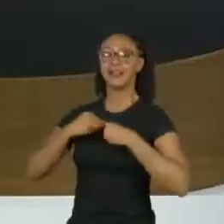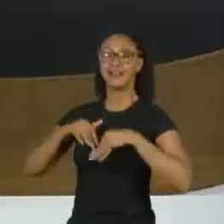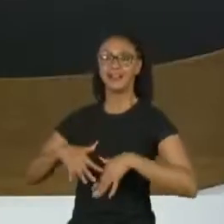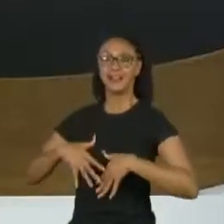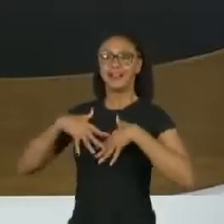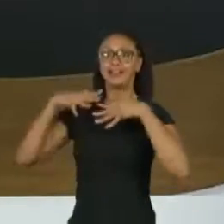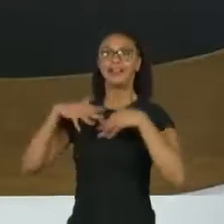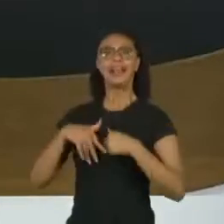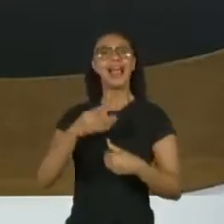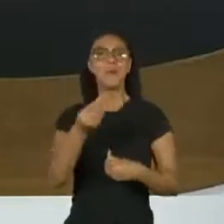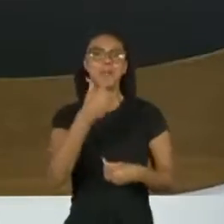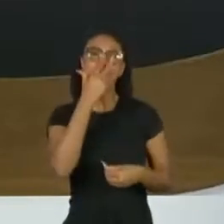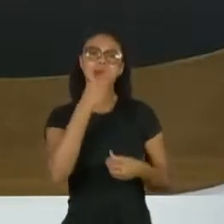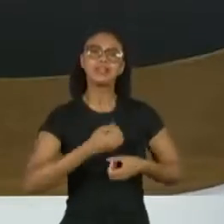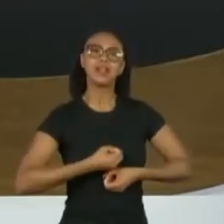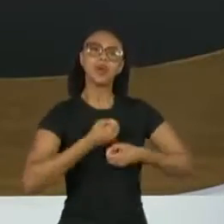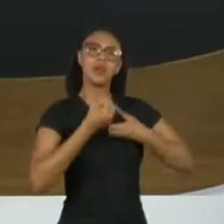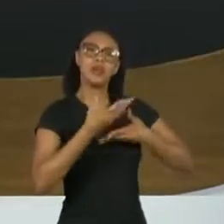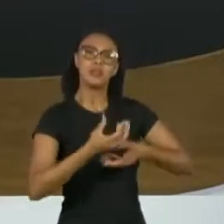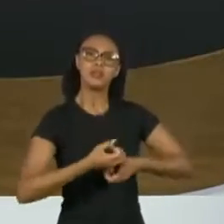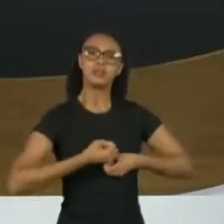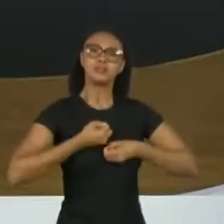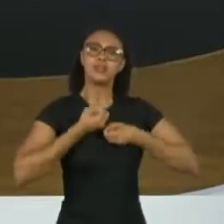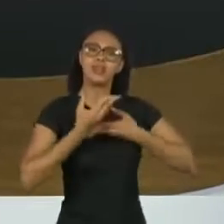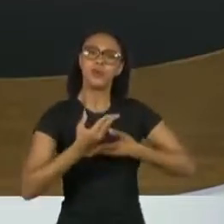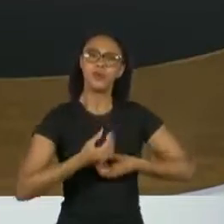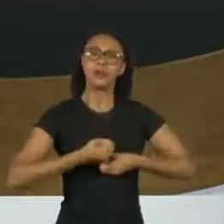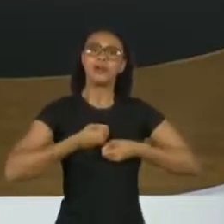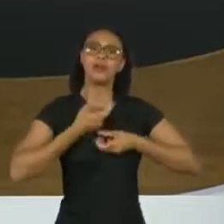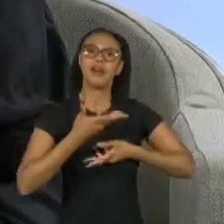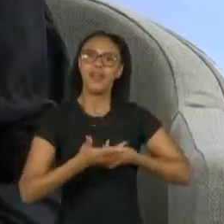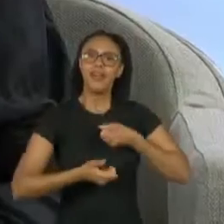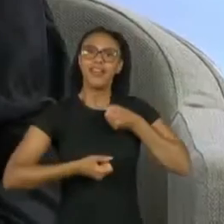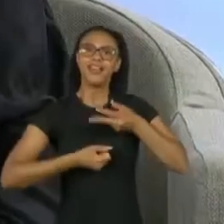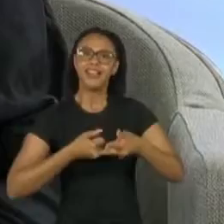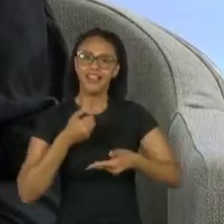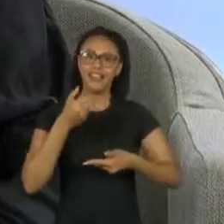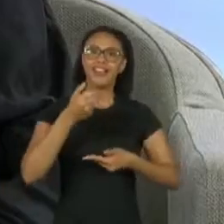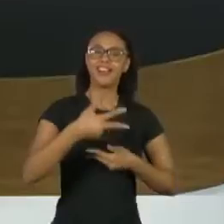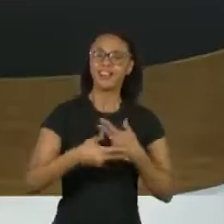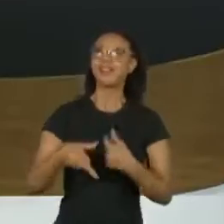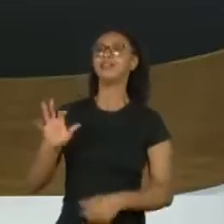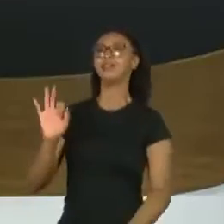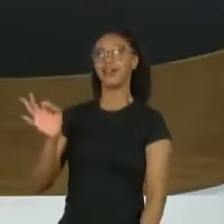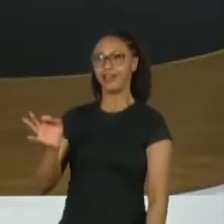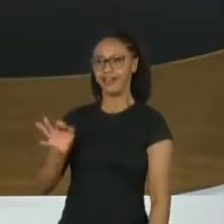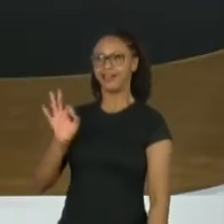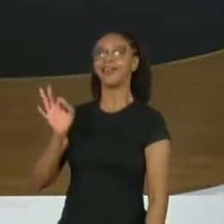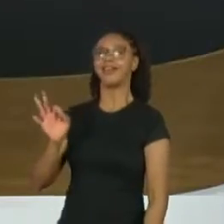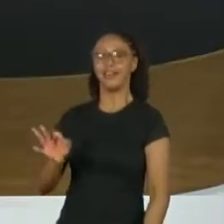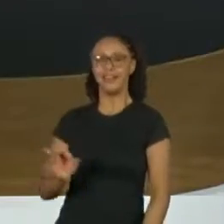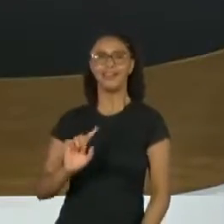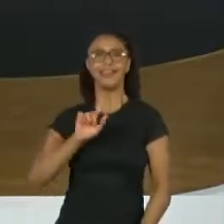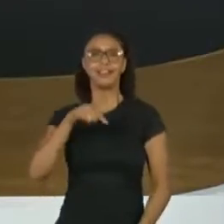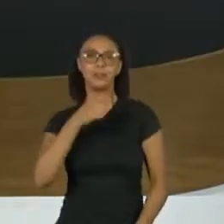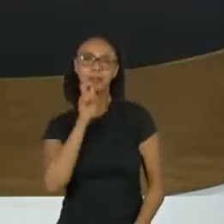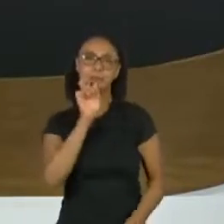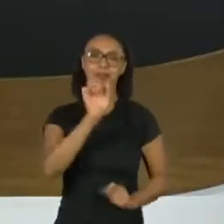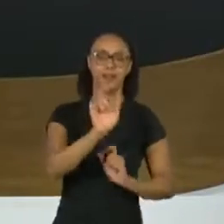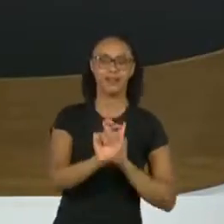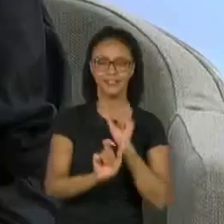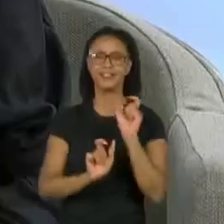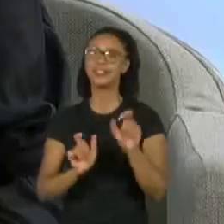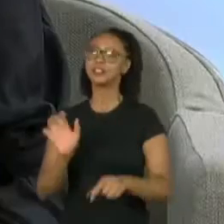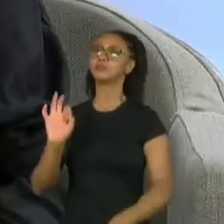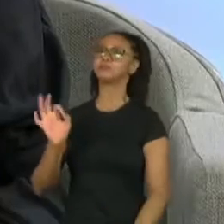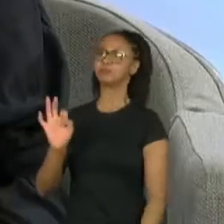declama no começo, aí vai entrando uma cadência maior. É, é. E as palavras vão entrando também naquilo. Exatamente.